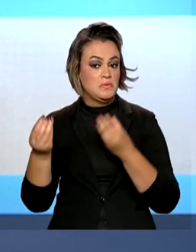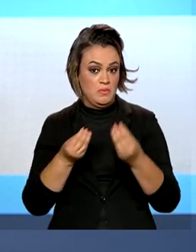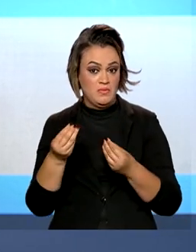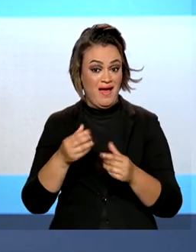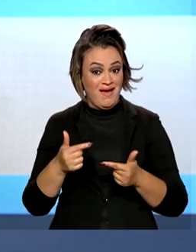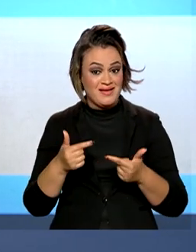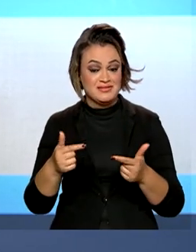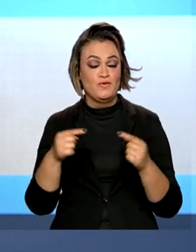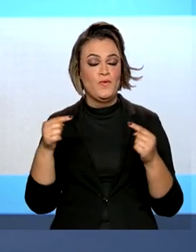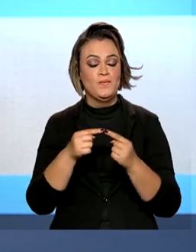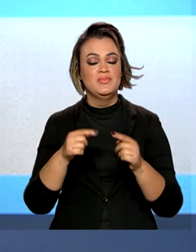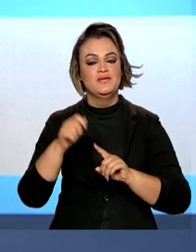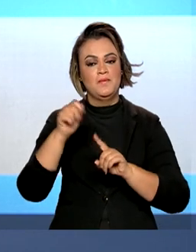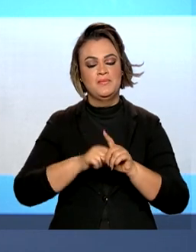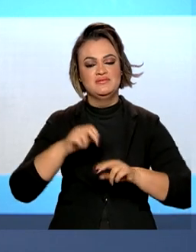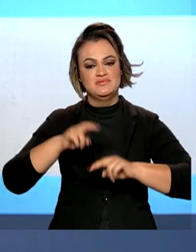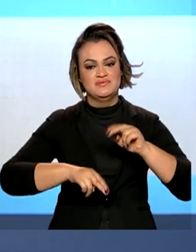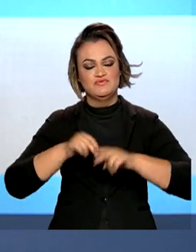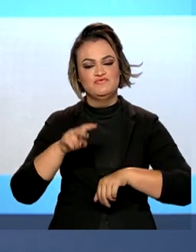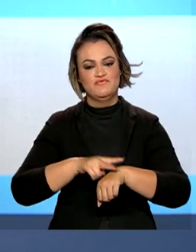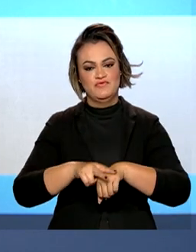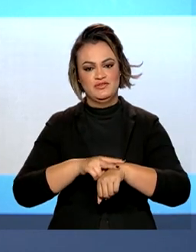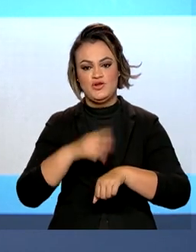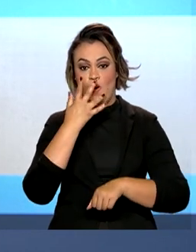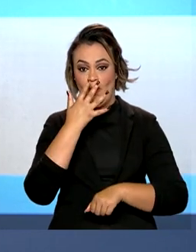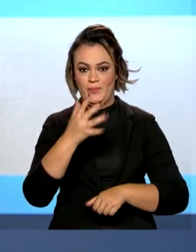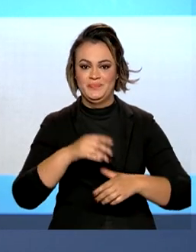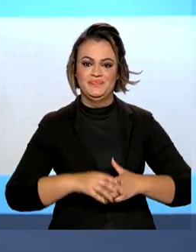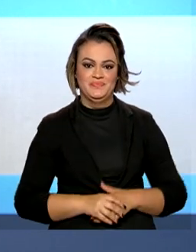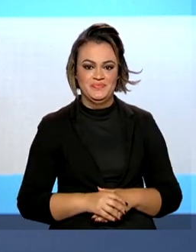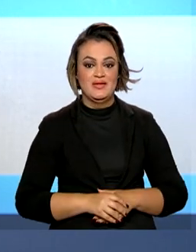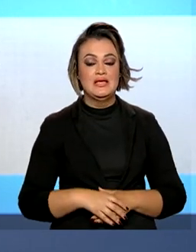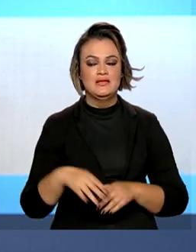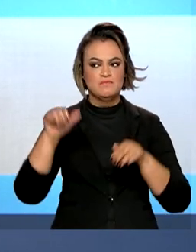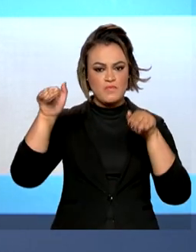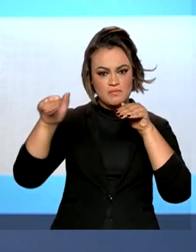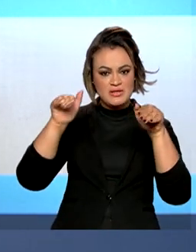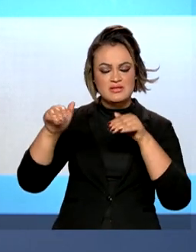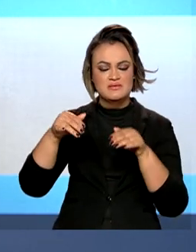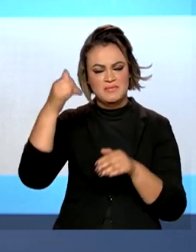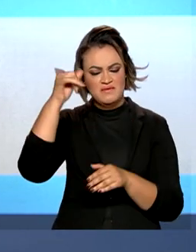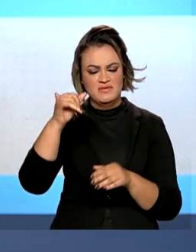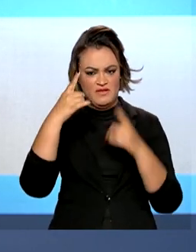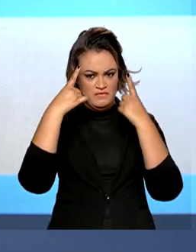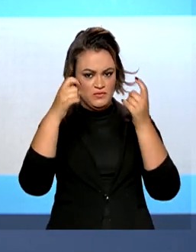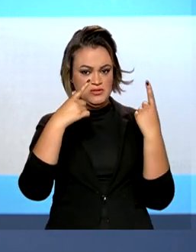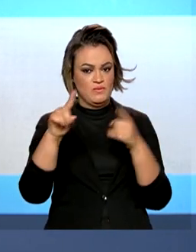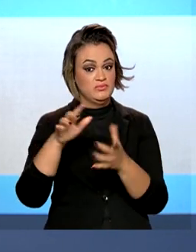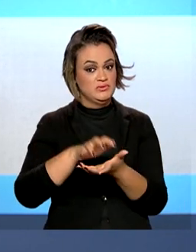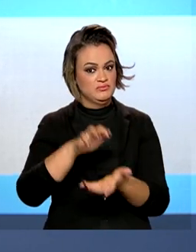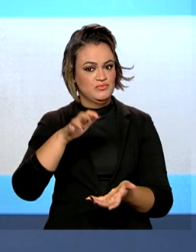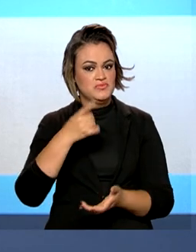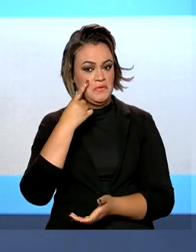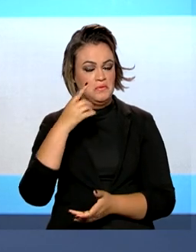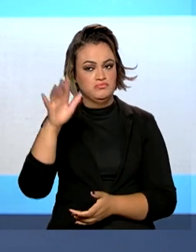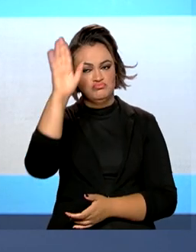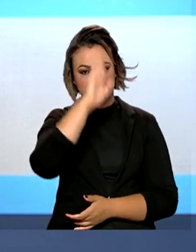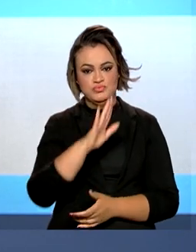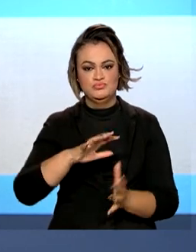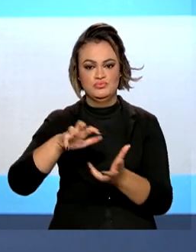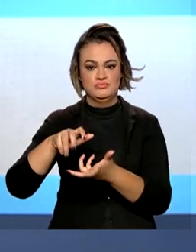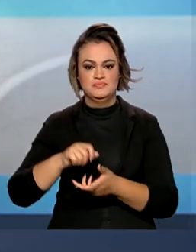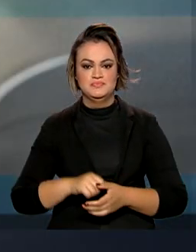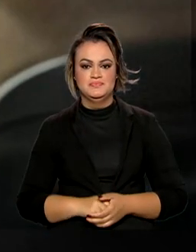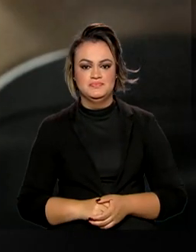A iniciativa faz parte das ações do Junho Violeta, que mobiliza o combate a este tipo de crime ao redor do